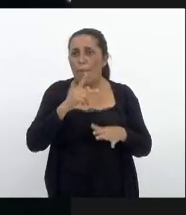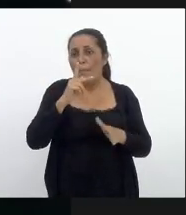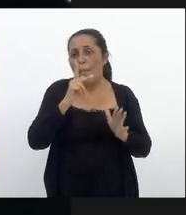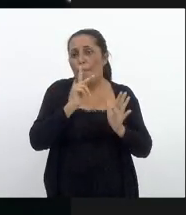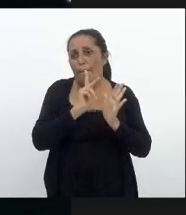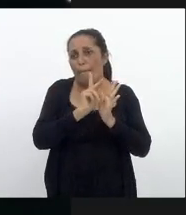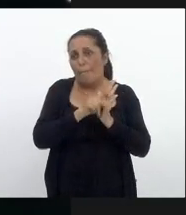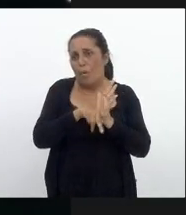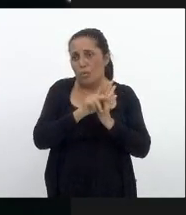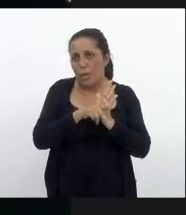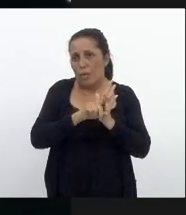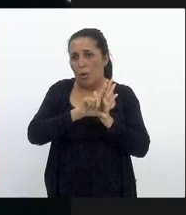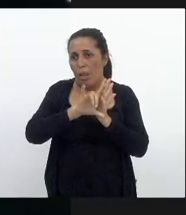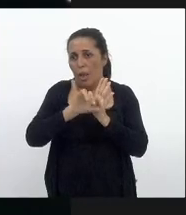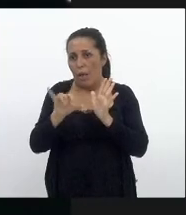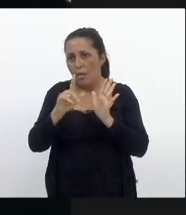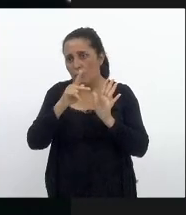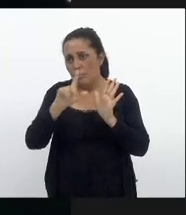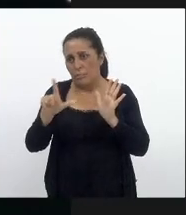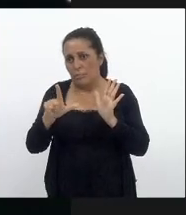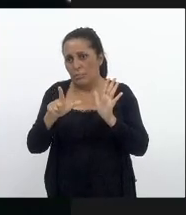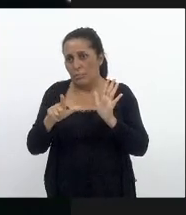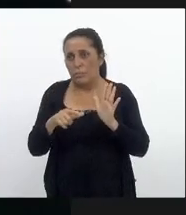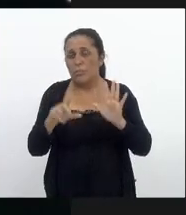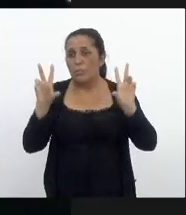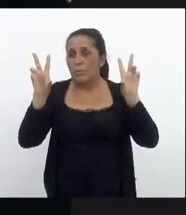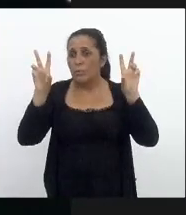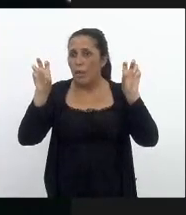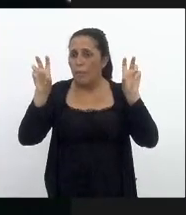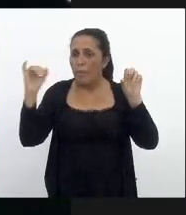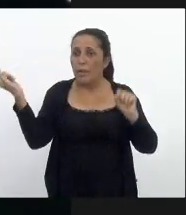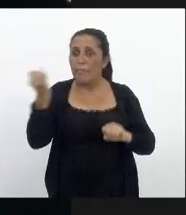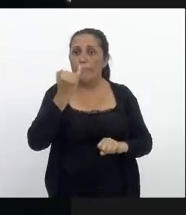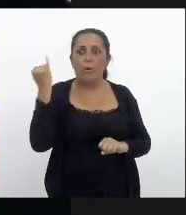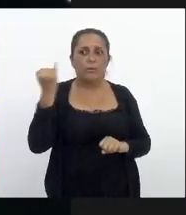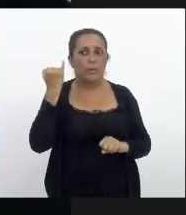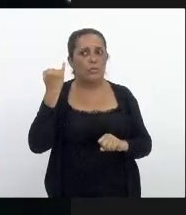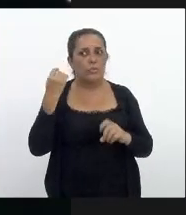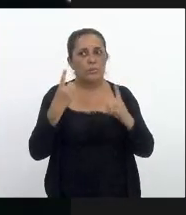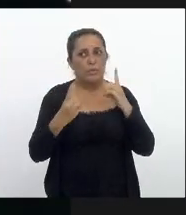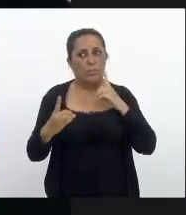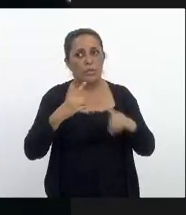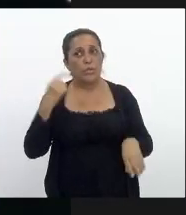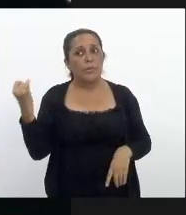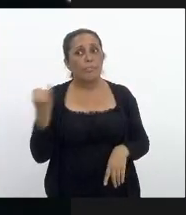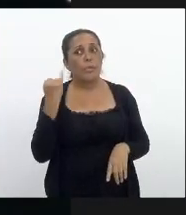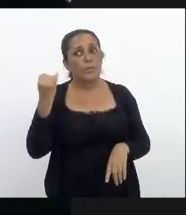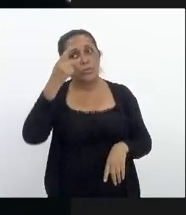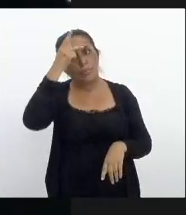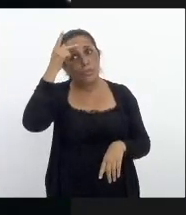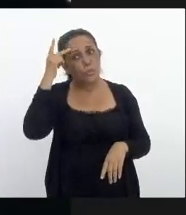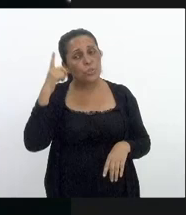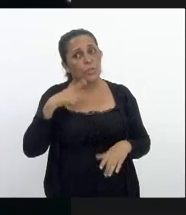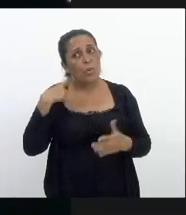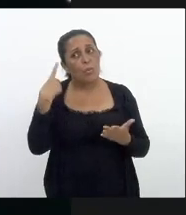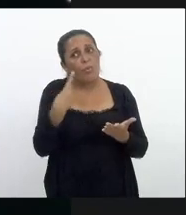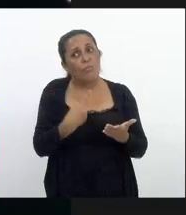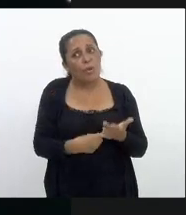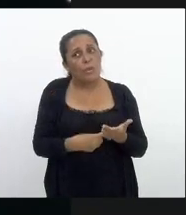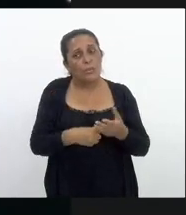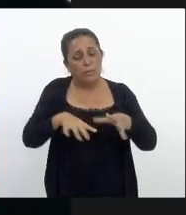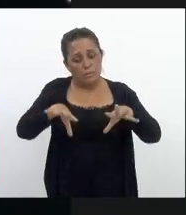um tema relevante ao debate desse parlamento sobre a importância de pessoas que tenham comprovadamente sido